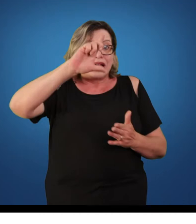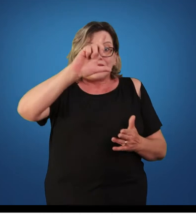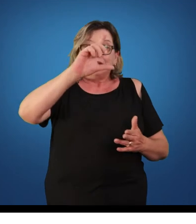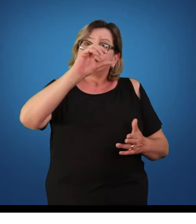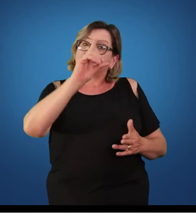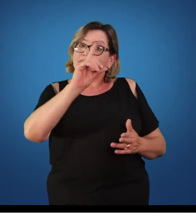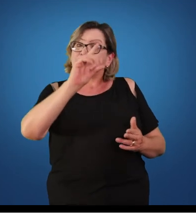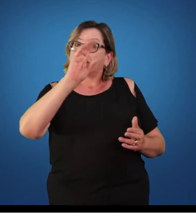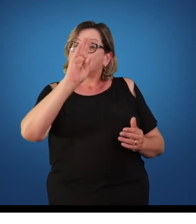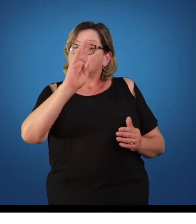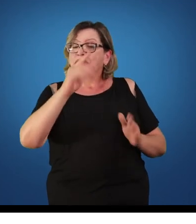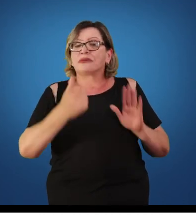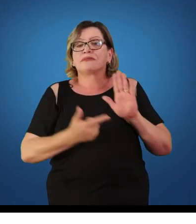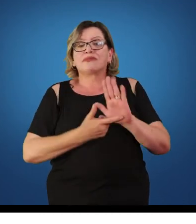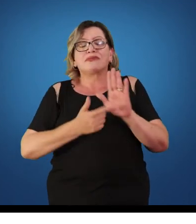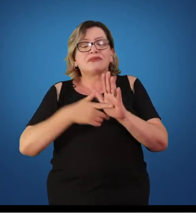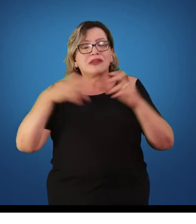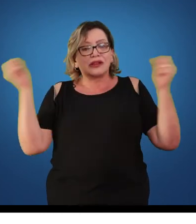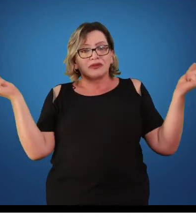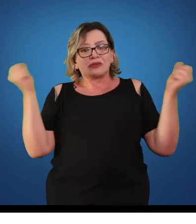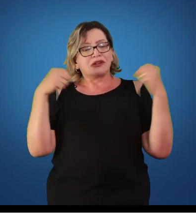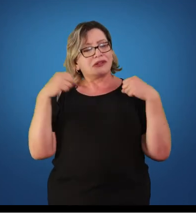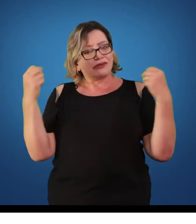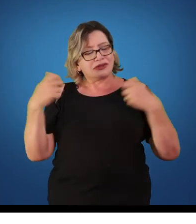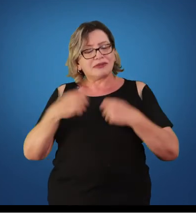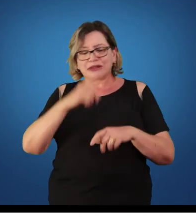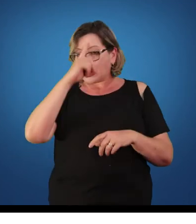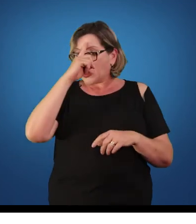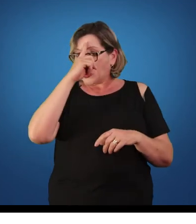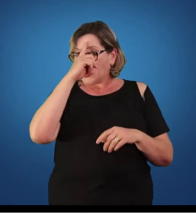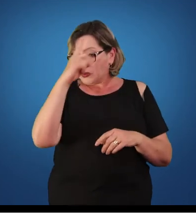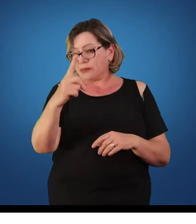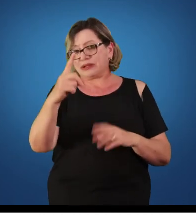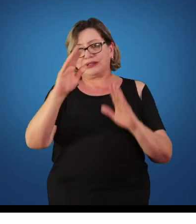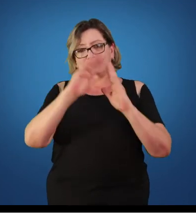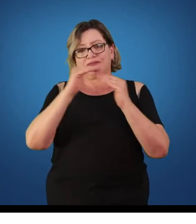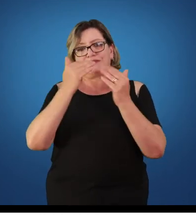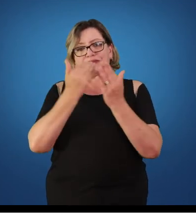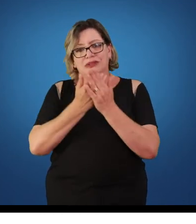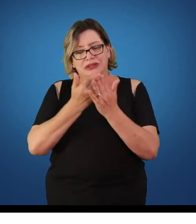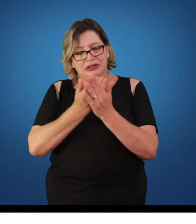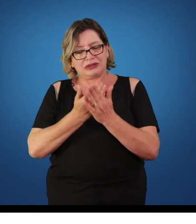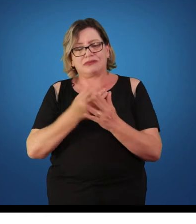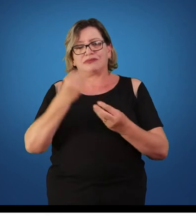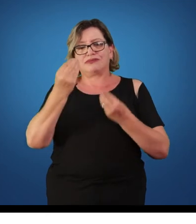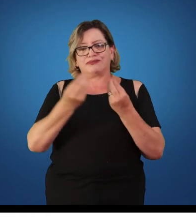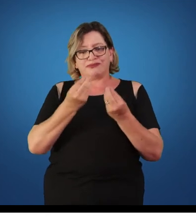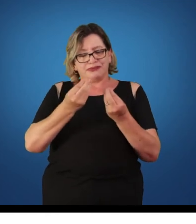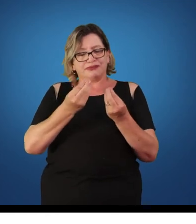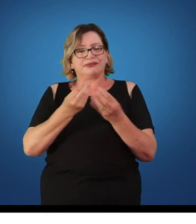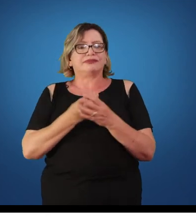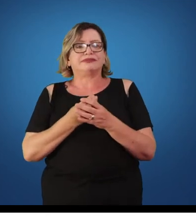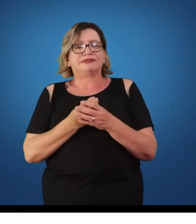Diretrizes e Bases da Educação Nacional, que foi aprovada em 20 de dezembro de 1996.